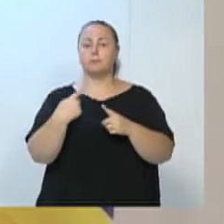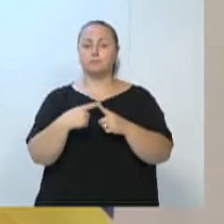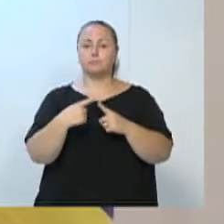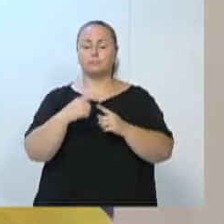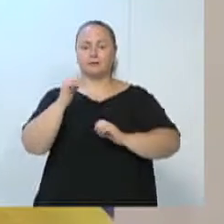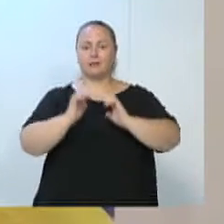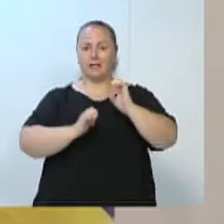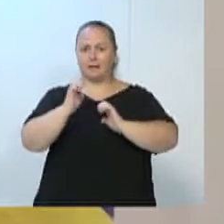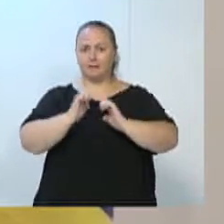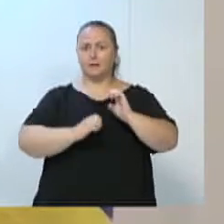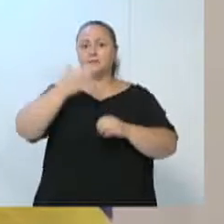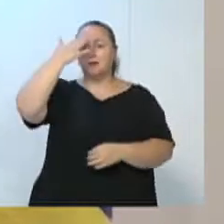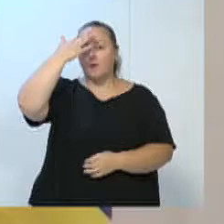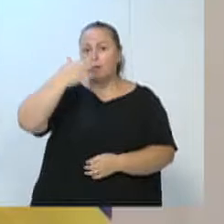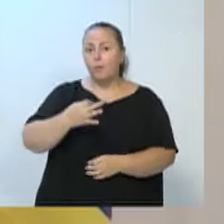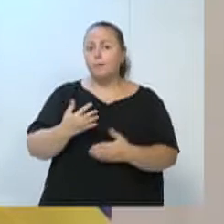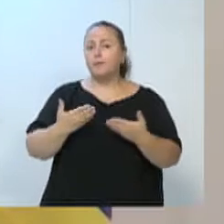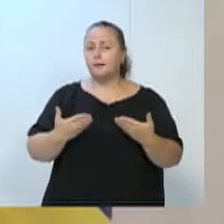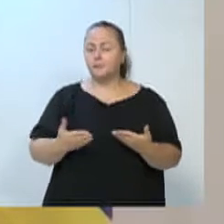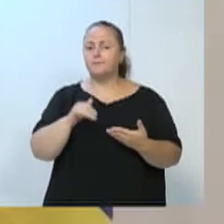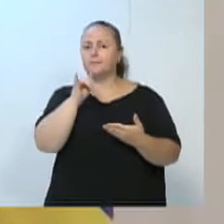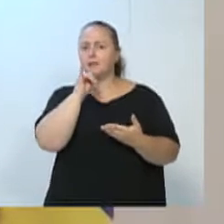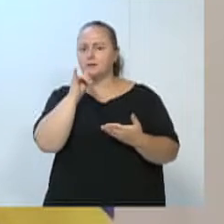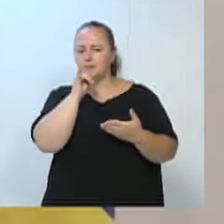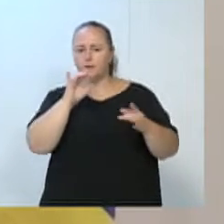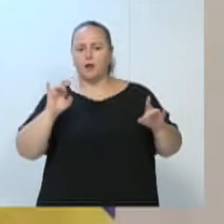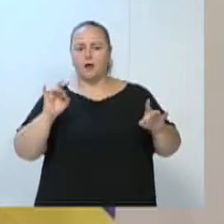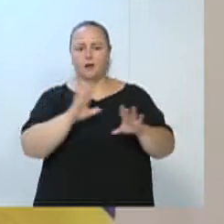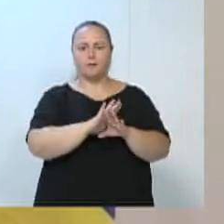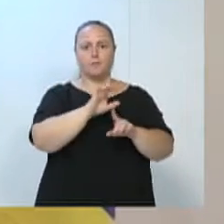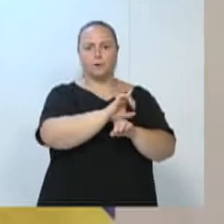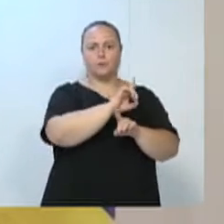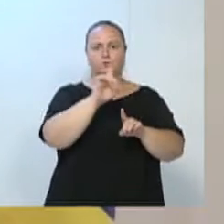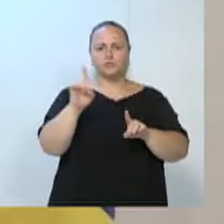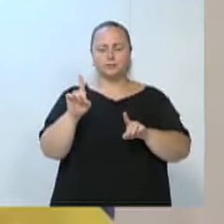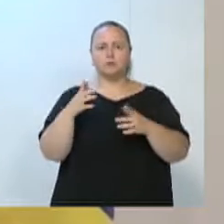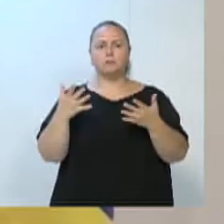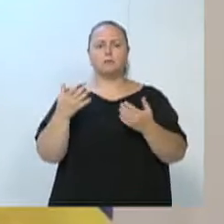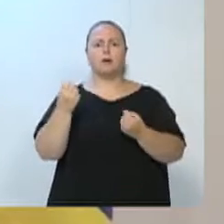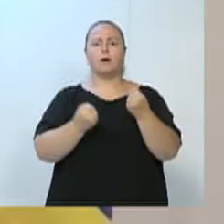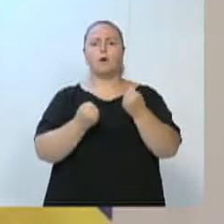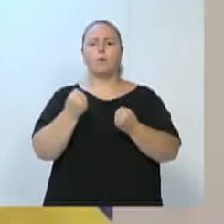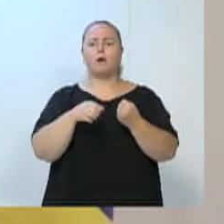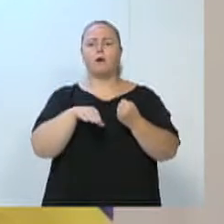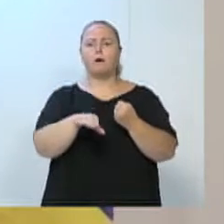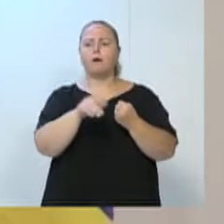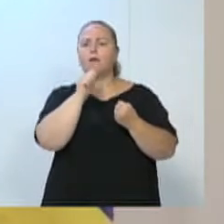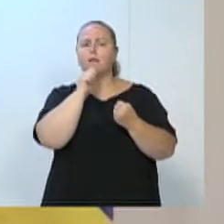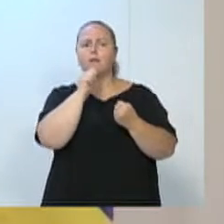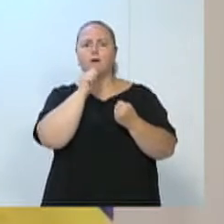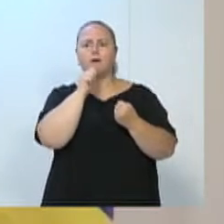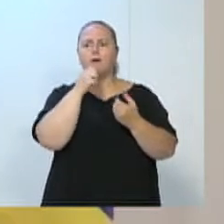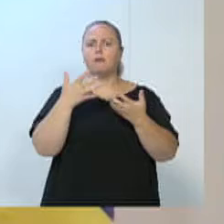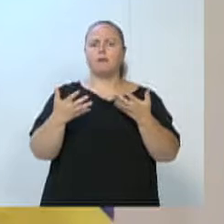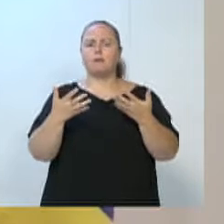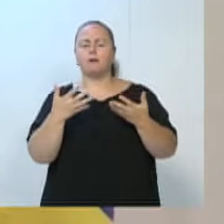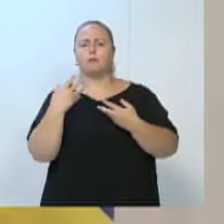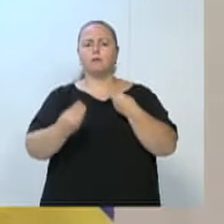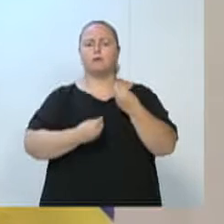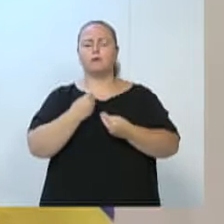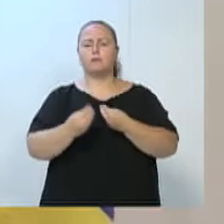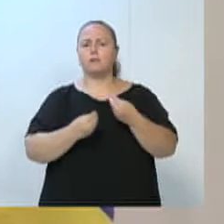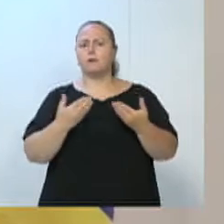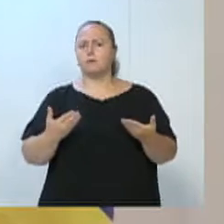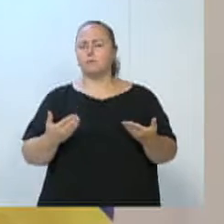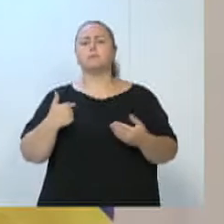ao fazer estas obras, deixar no final do dia as ruas todas intransitáveis. A gente entende aqui que,